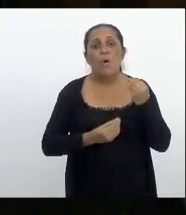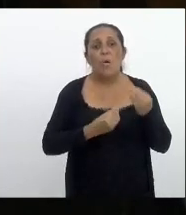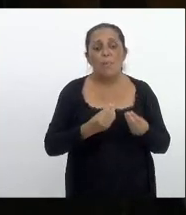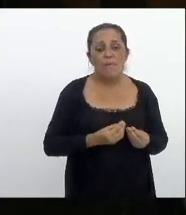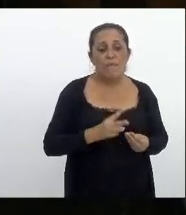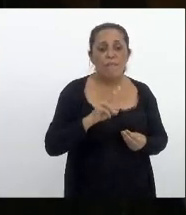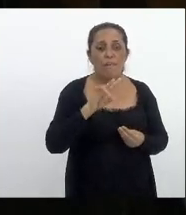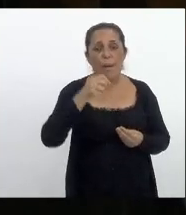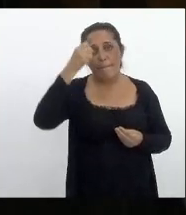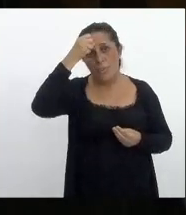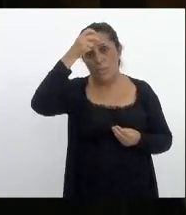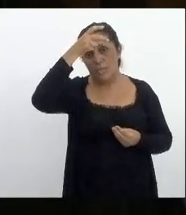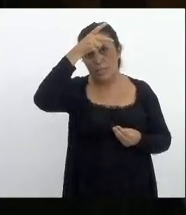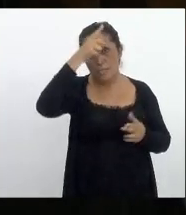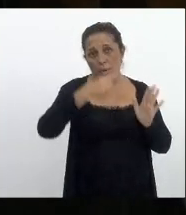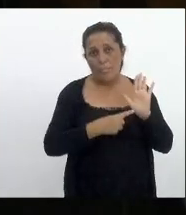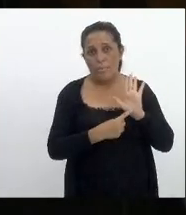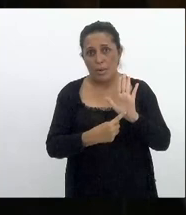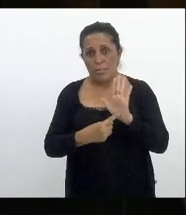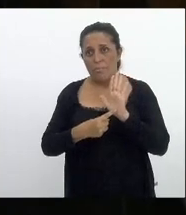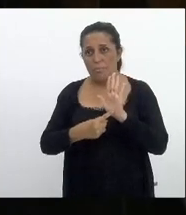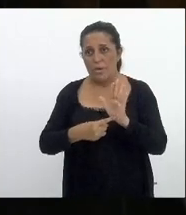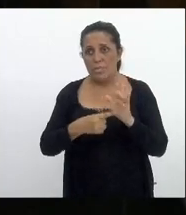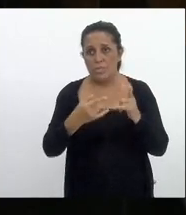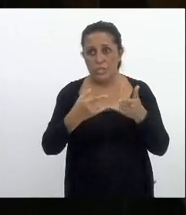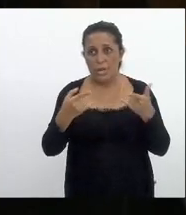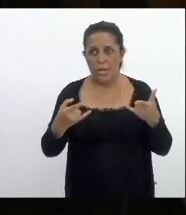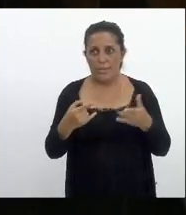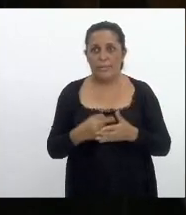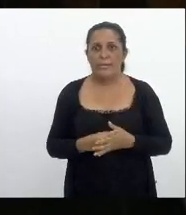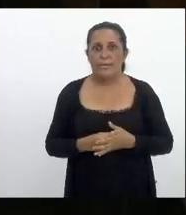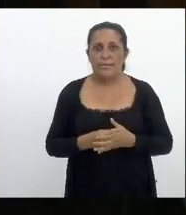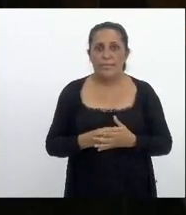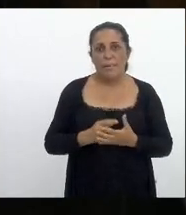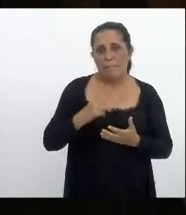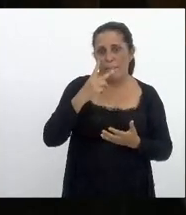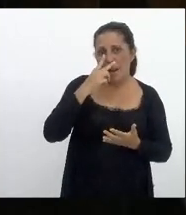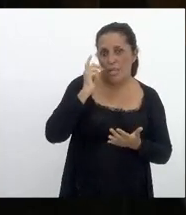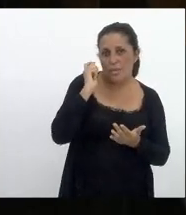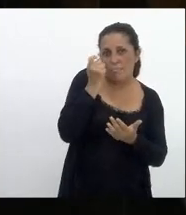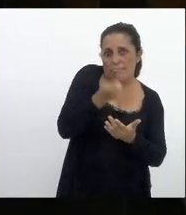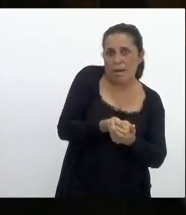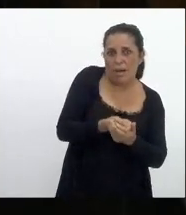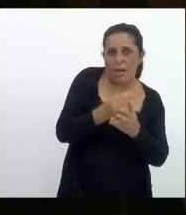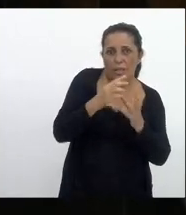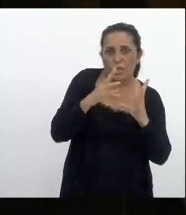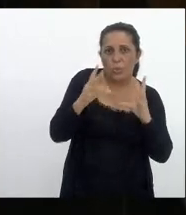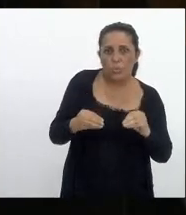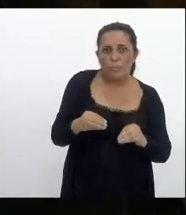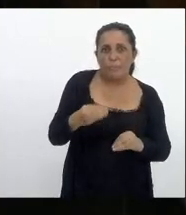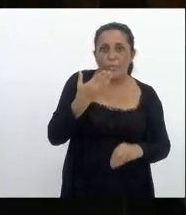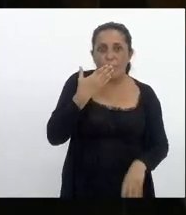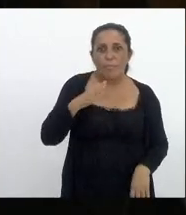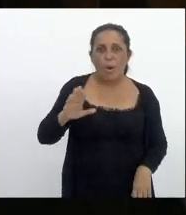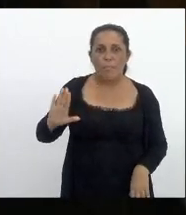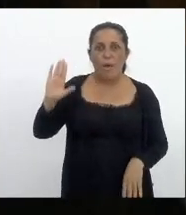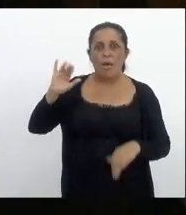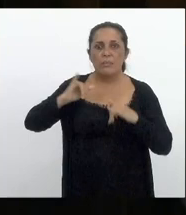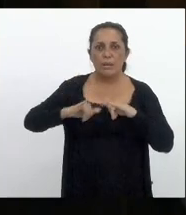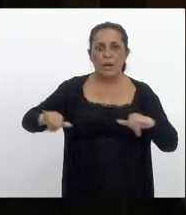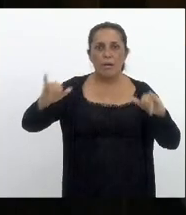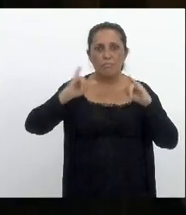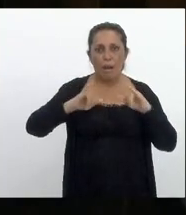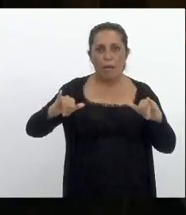levando e apresentando o cheque o papatudo fazendo promessas de campanha porque ele está em